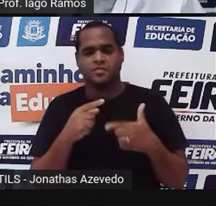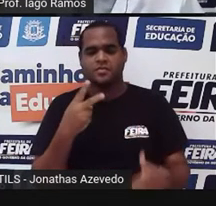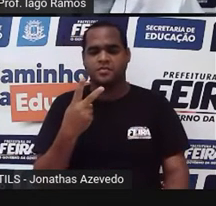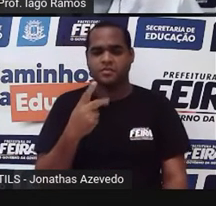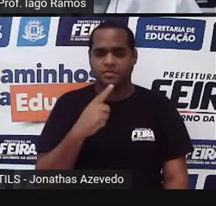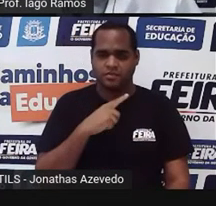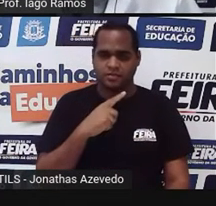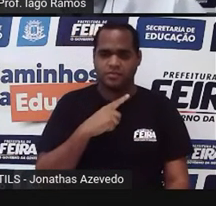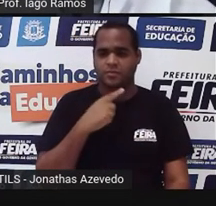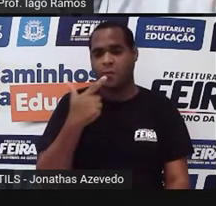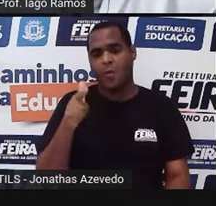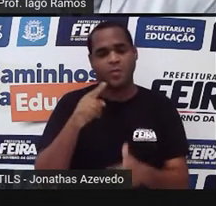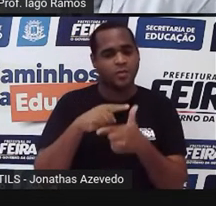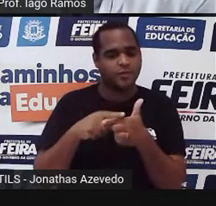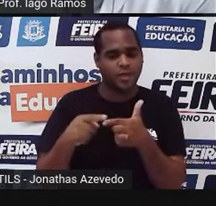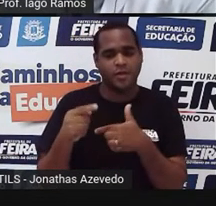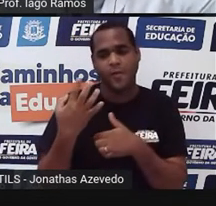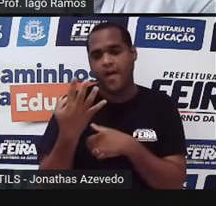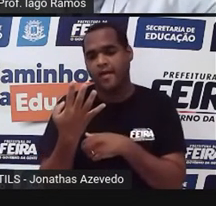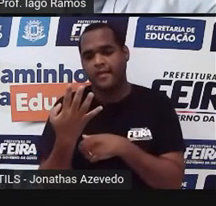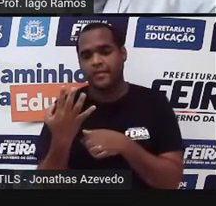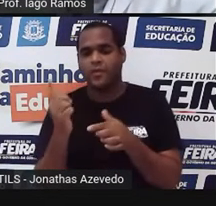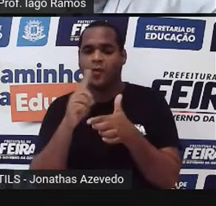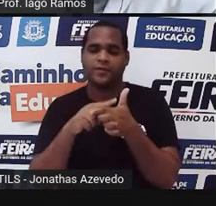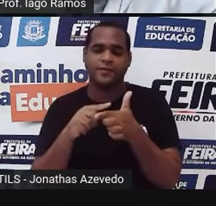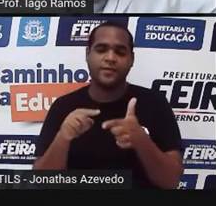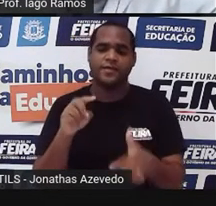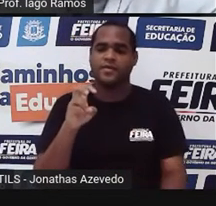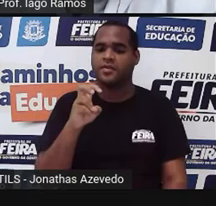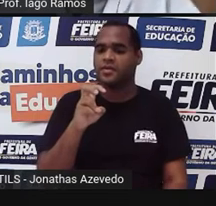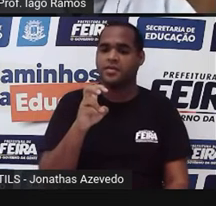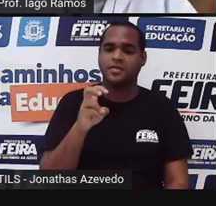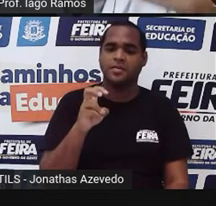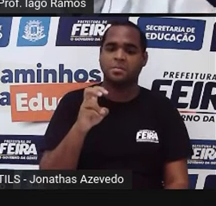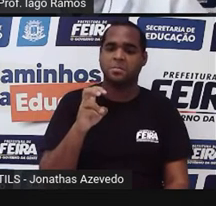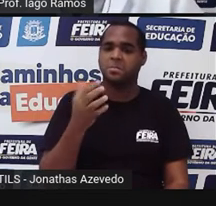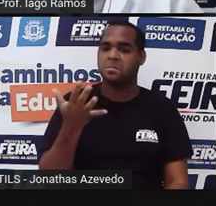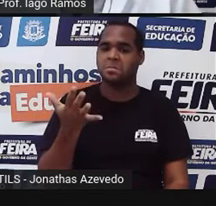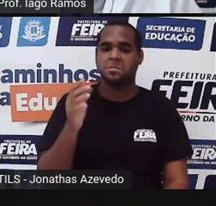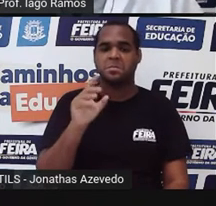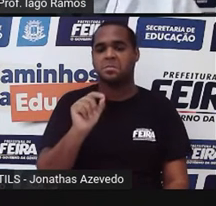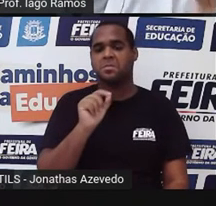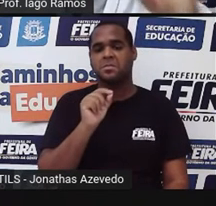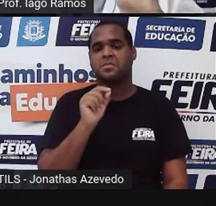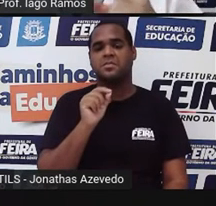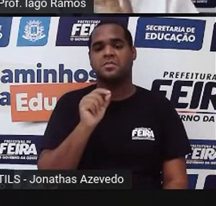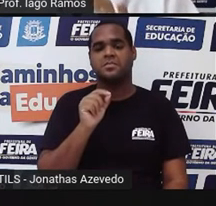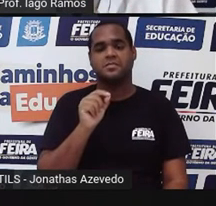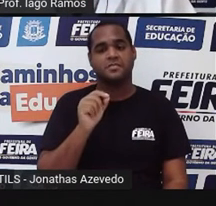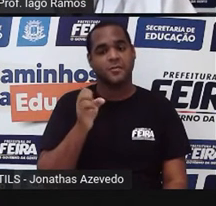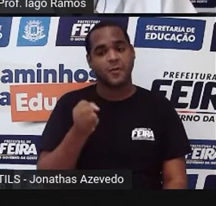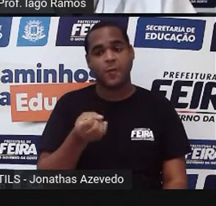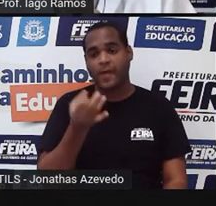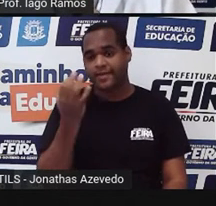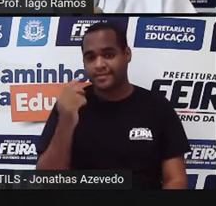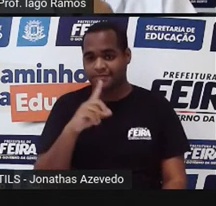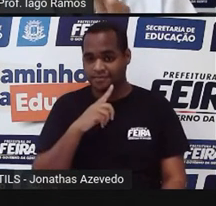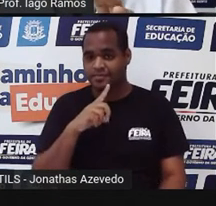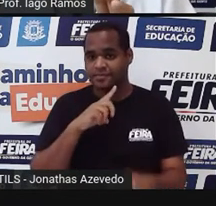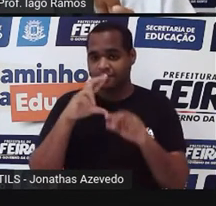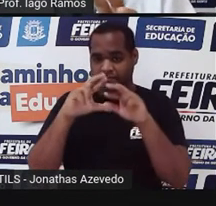não é dividido por 4? Por que não é dividido por 5? Olha só. Quantas unidades